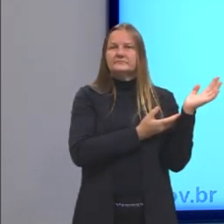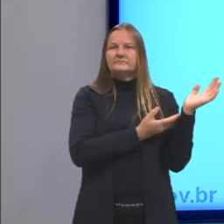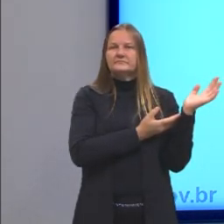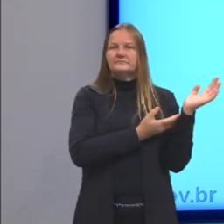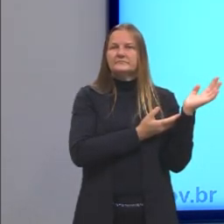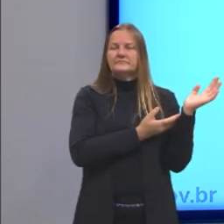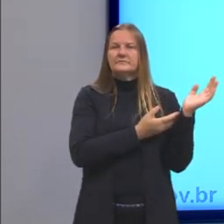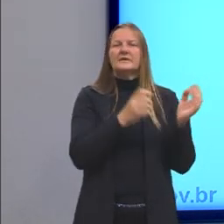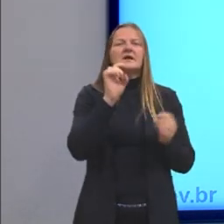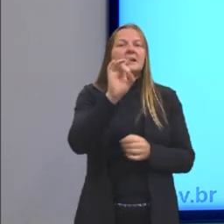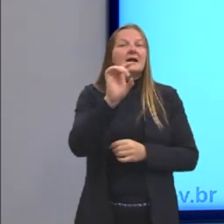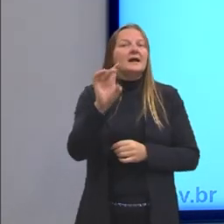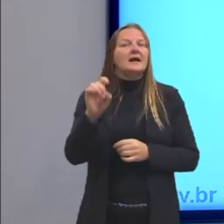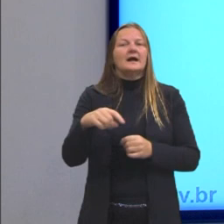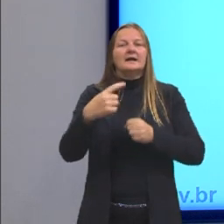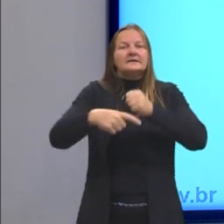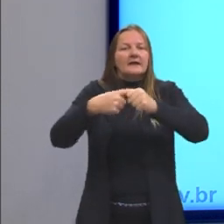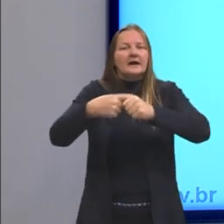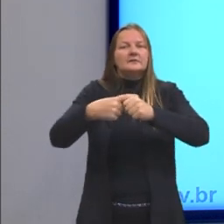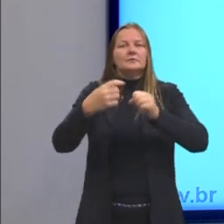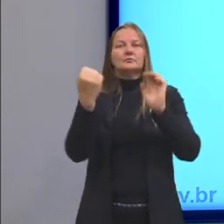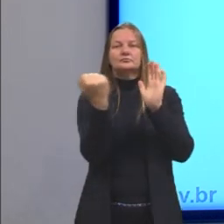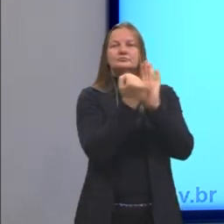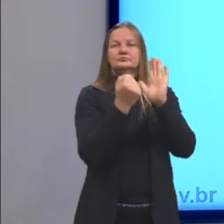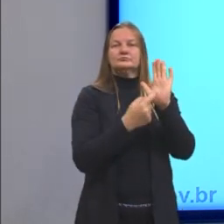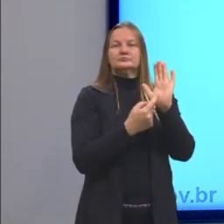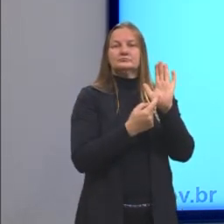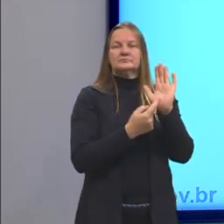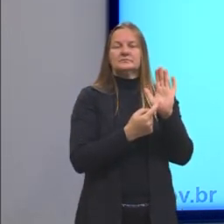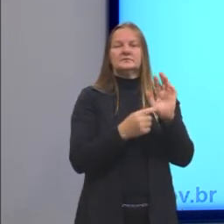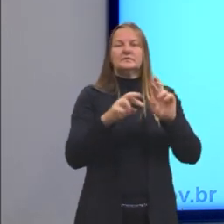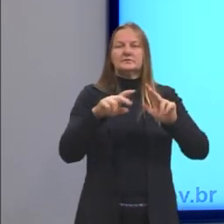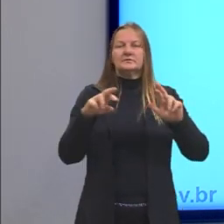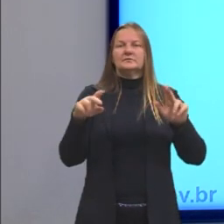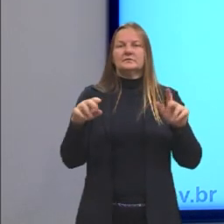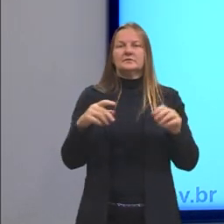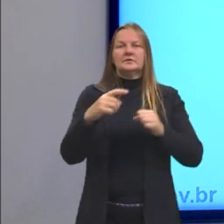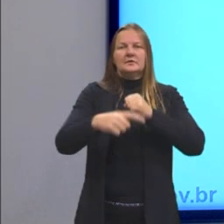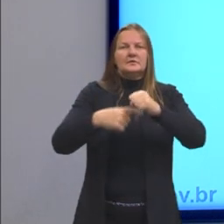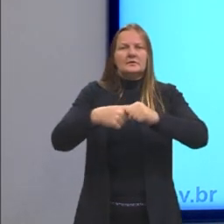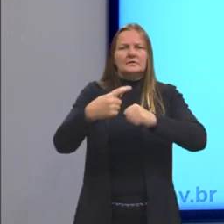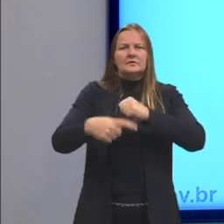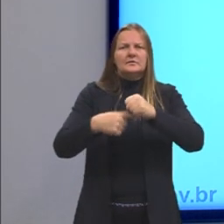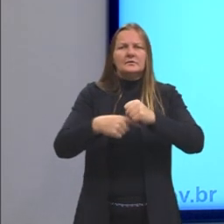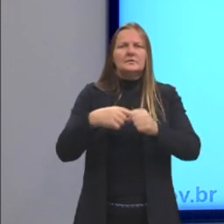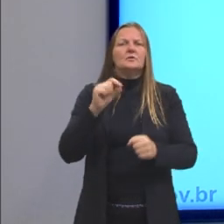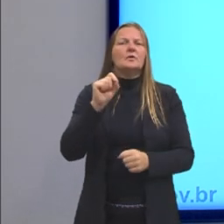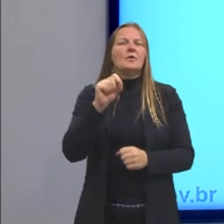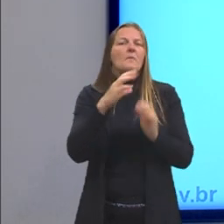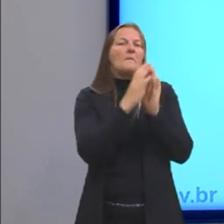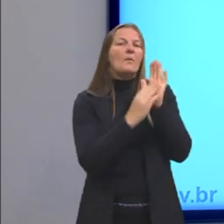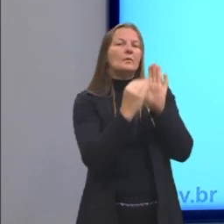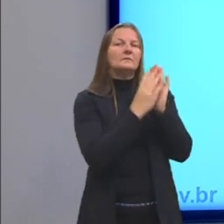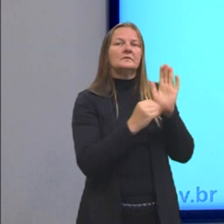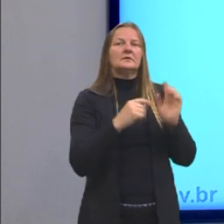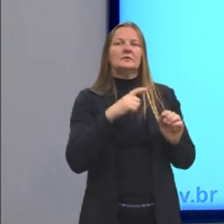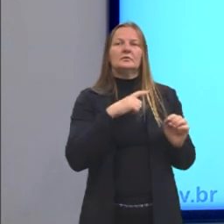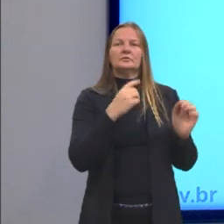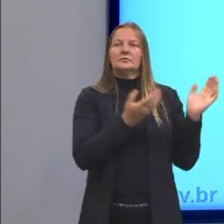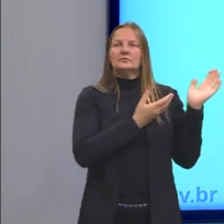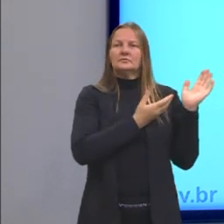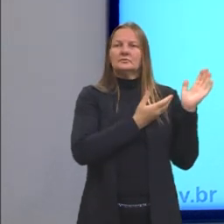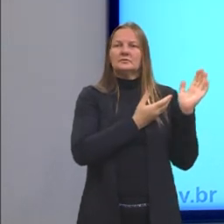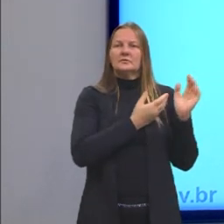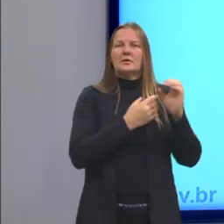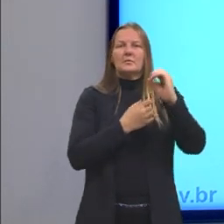é cada átomo desse aqui representado. Então, vejam que o átomo depende do modelo que a gente está usando. Aqui a gente usou apenas